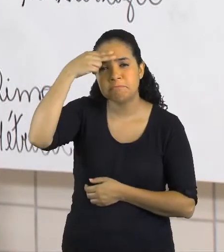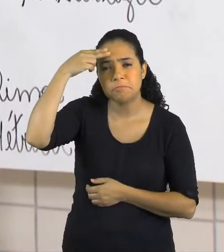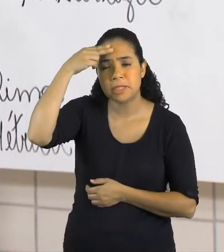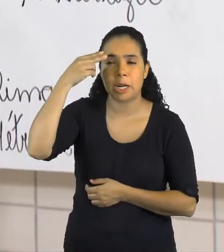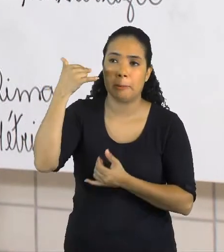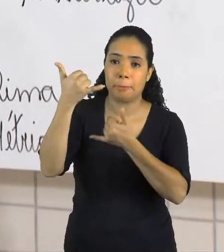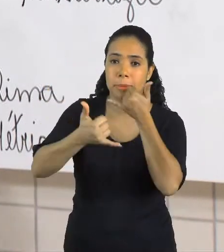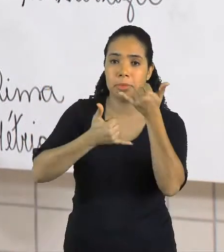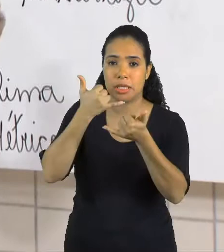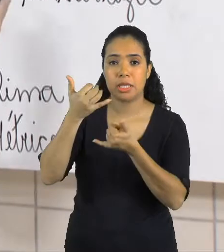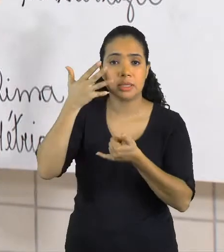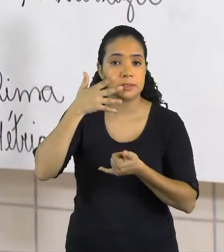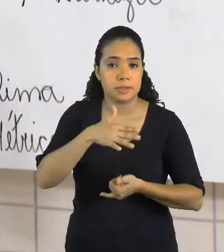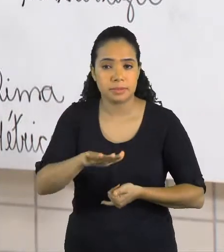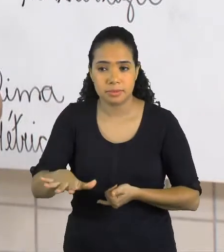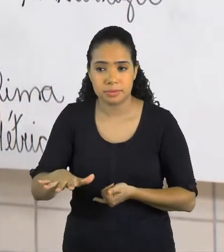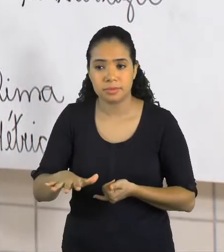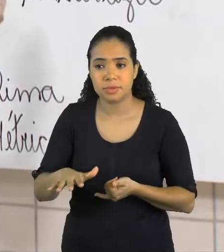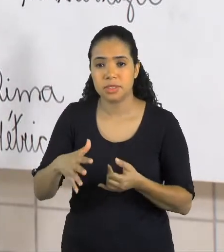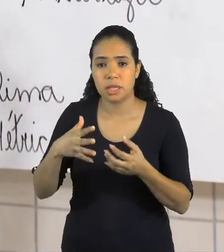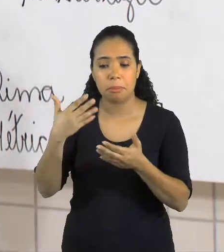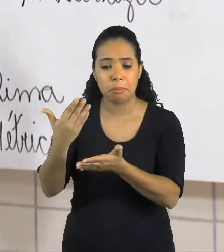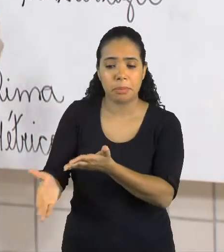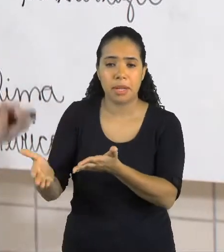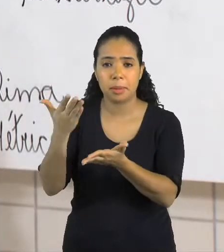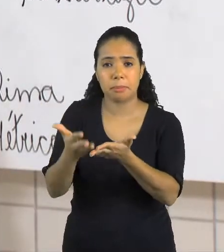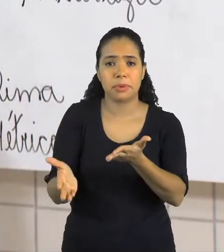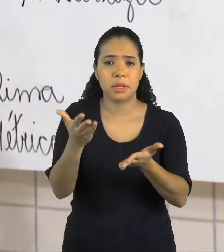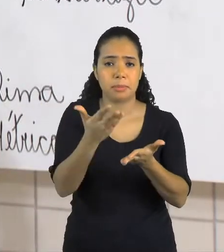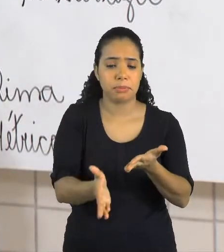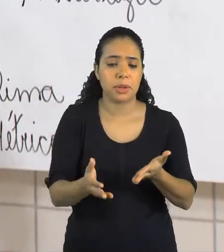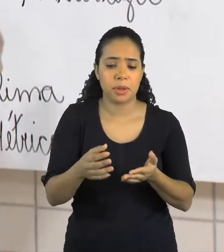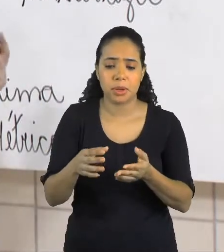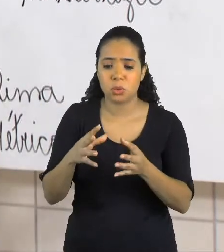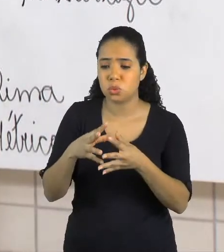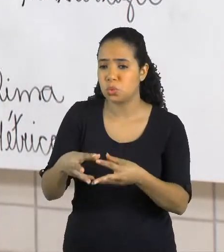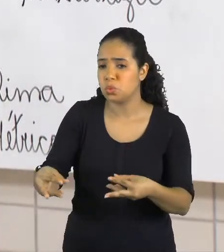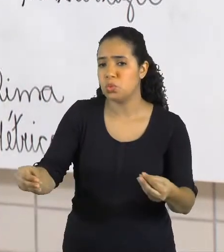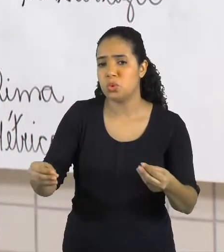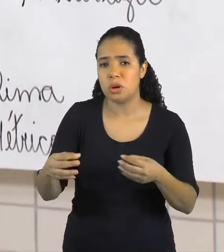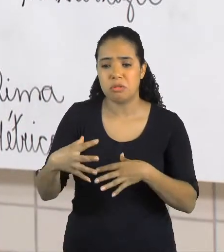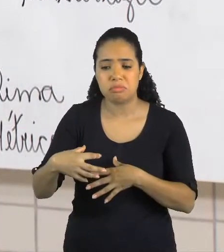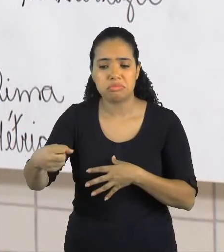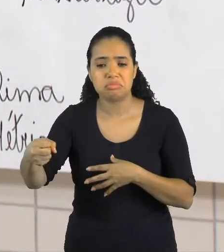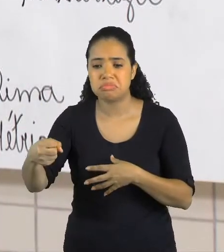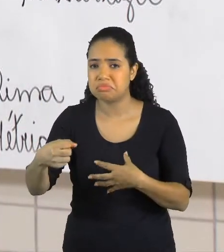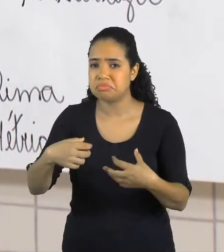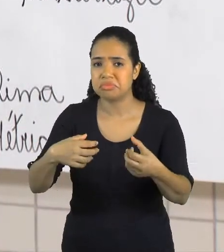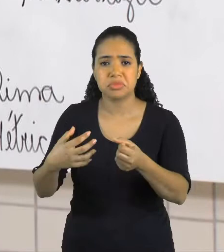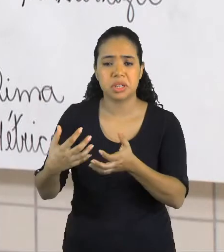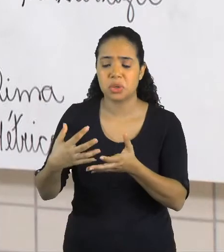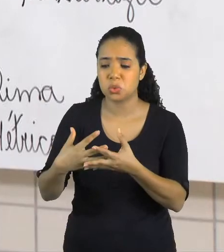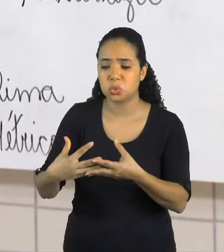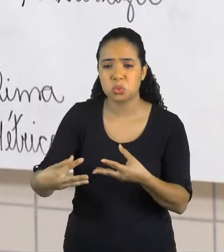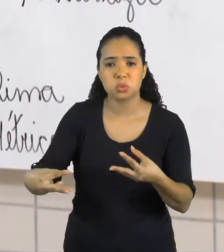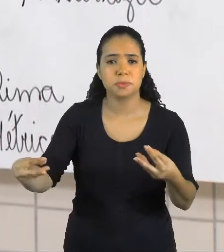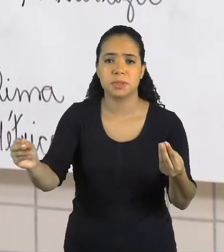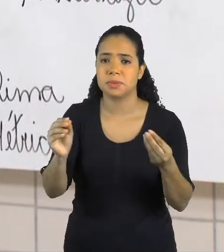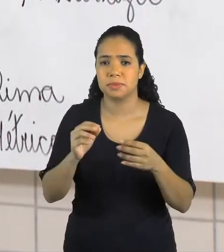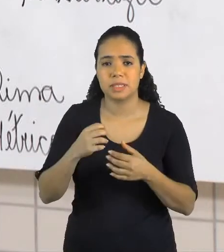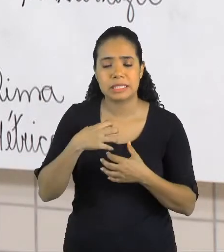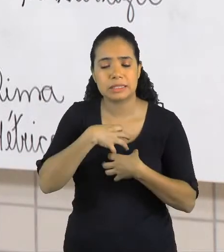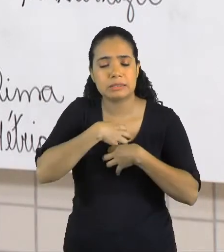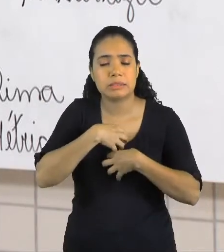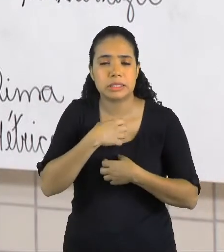infância, que ele se desfez, ele perdeu esses brinquedos ou tiraram dele e ele está com essa saudade desses